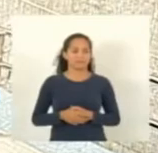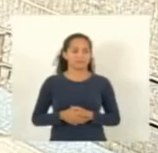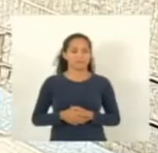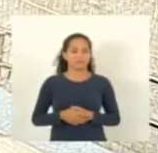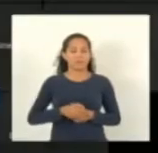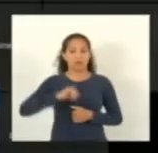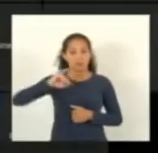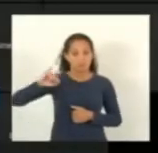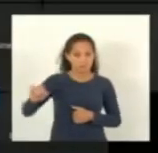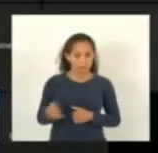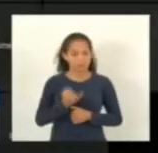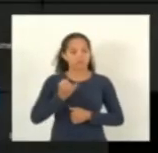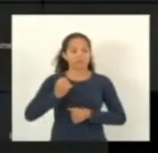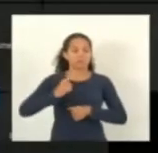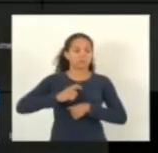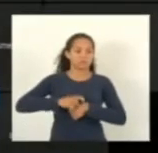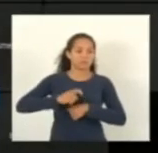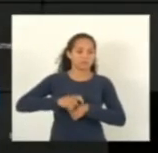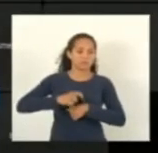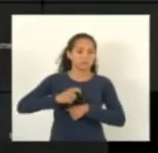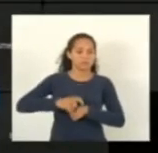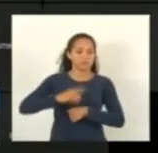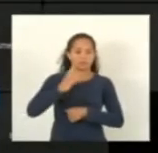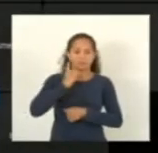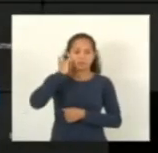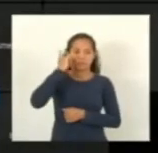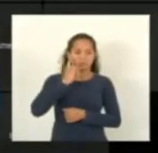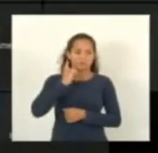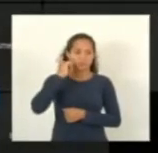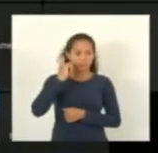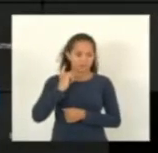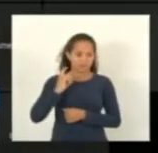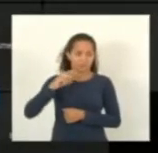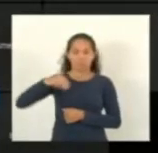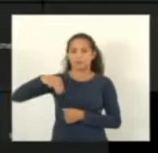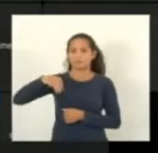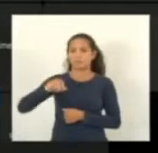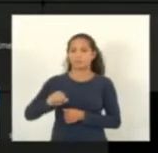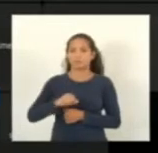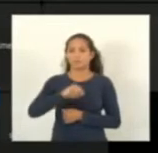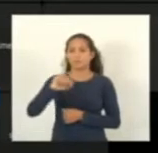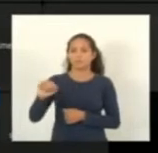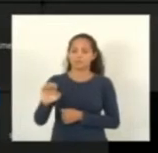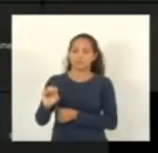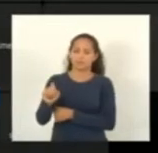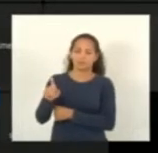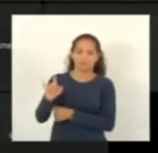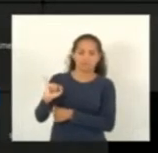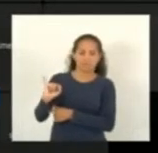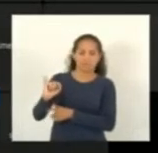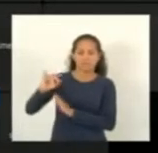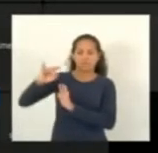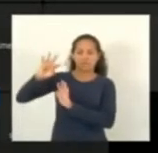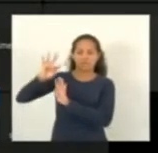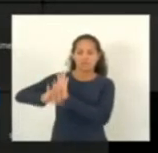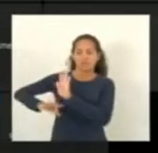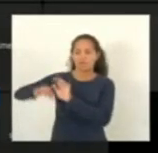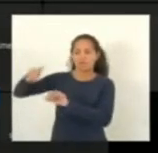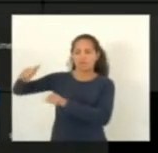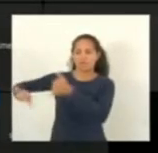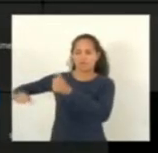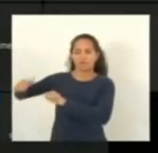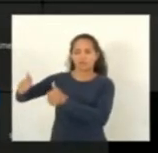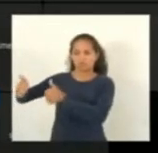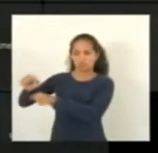aproveitando que o deputado Magé está analisando lá a questão das emendas apresentadas pela procuradoria quero cumprimentar o deputado